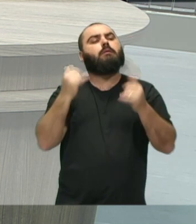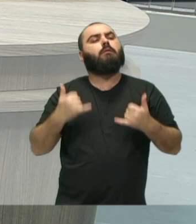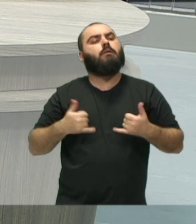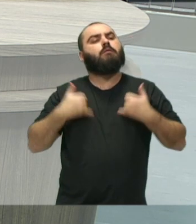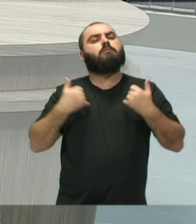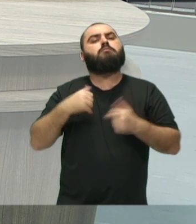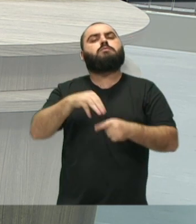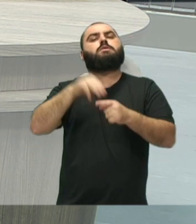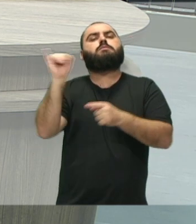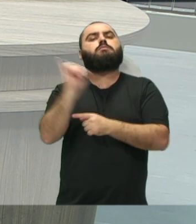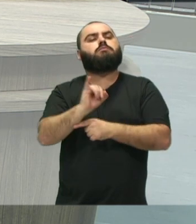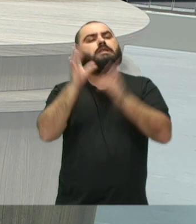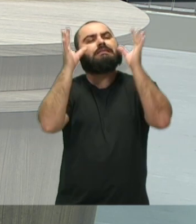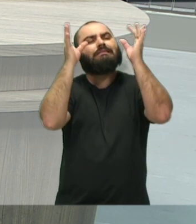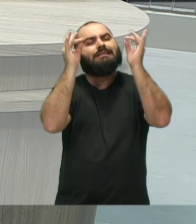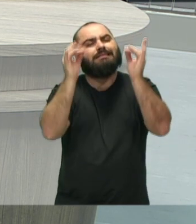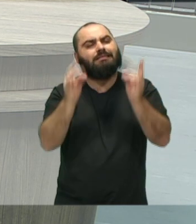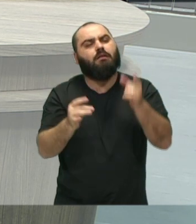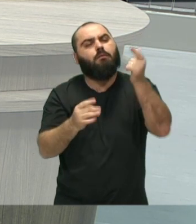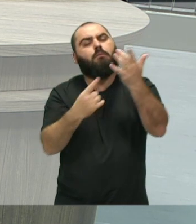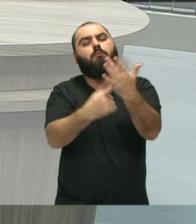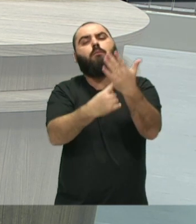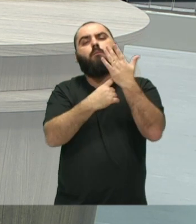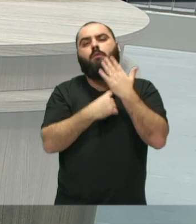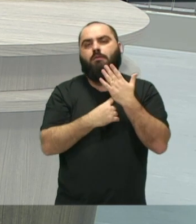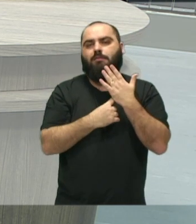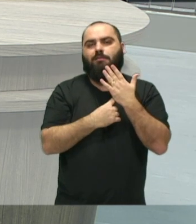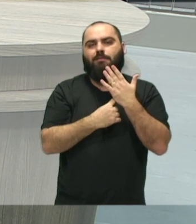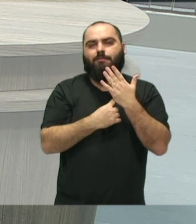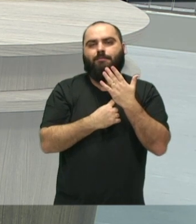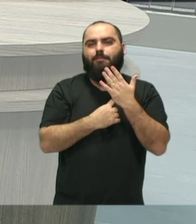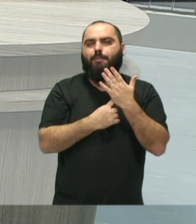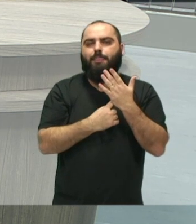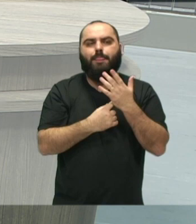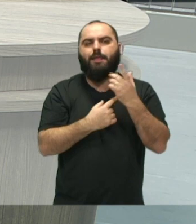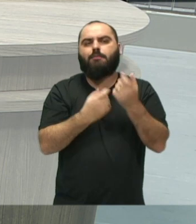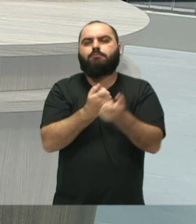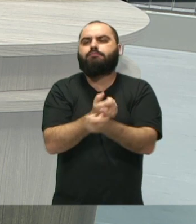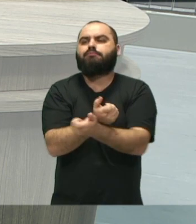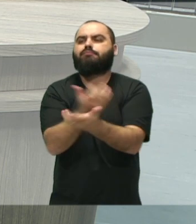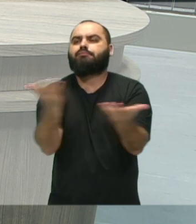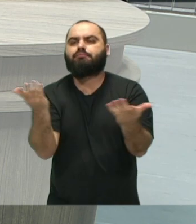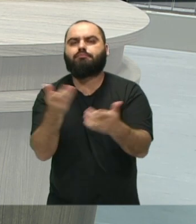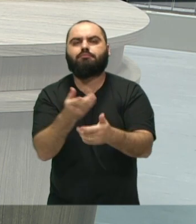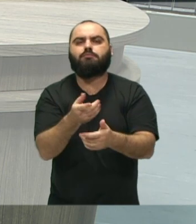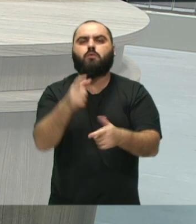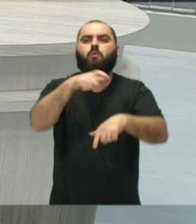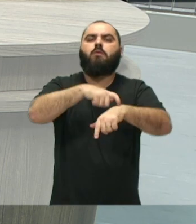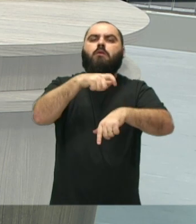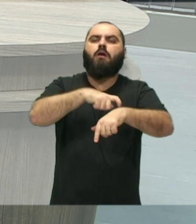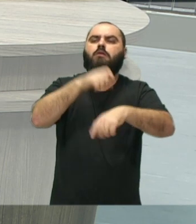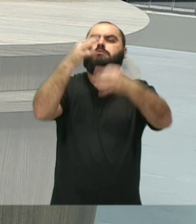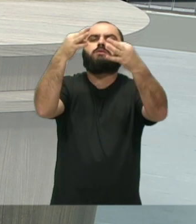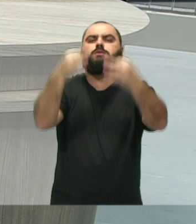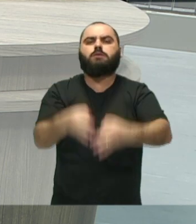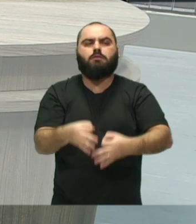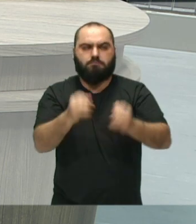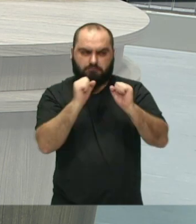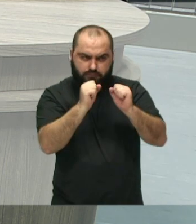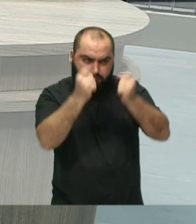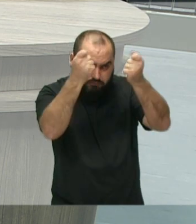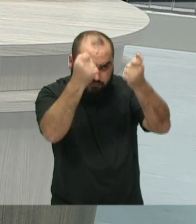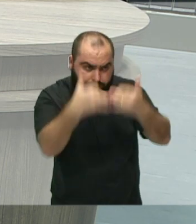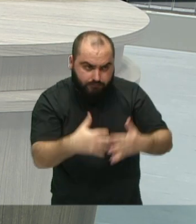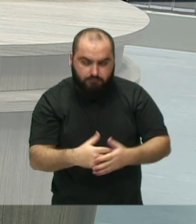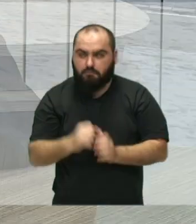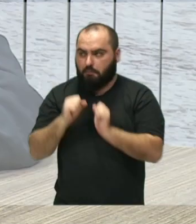que mais de detalhes você pode dar da apresentação do conservatório, né? O que vai ser oferecido para... O horário, bem certinho, pode reforçar para...